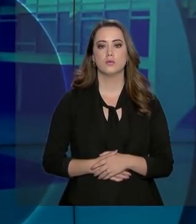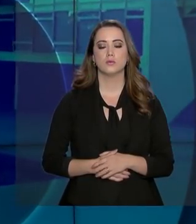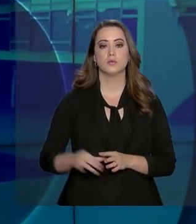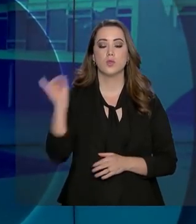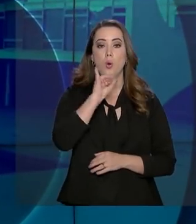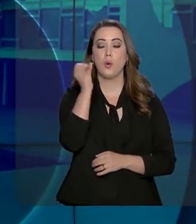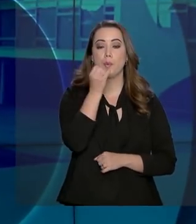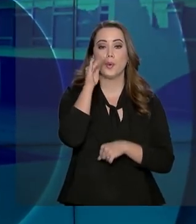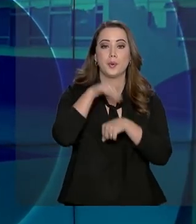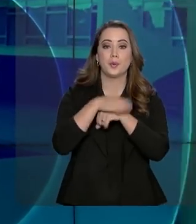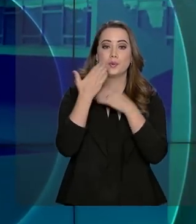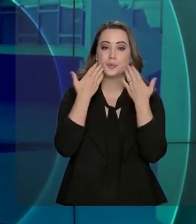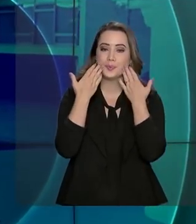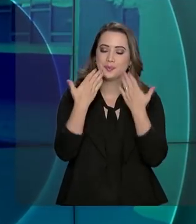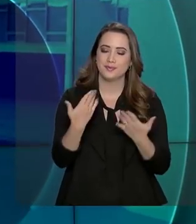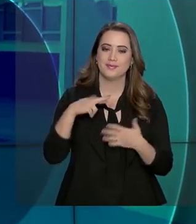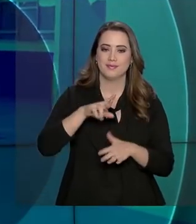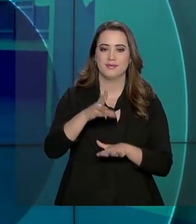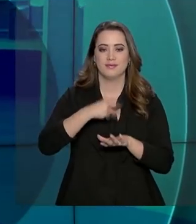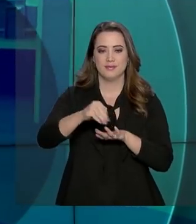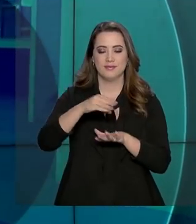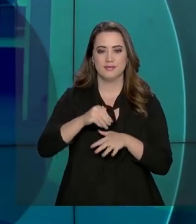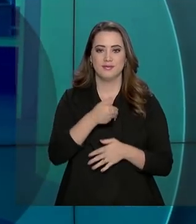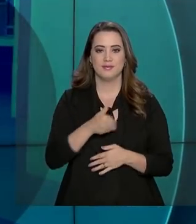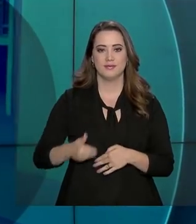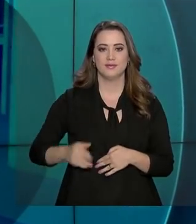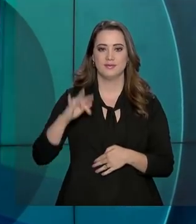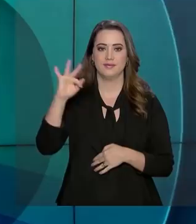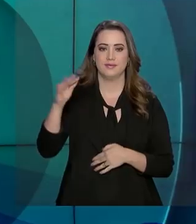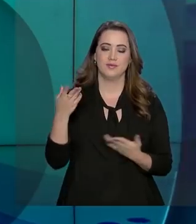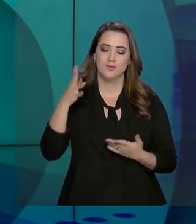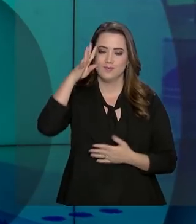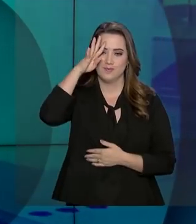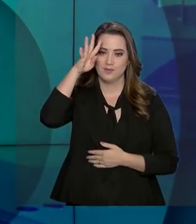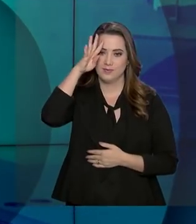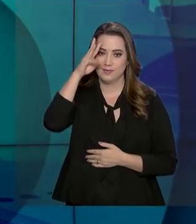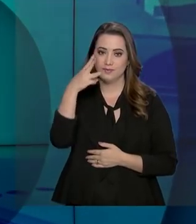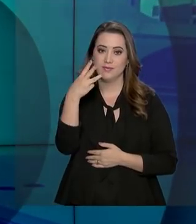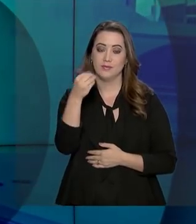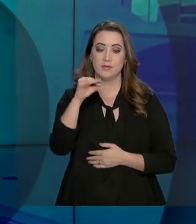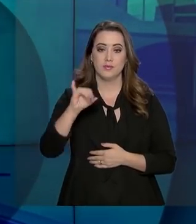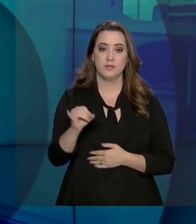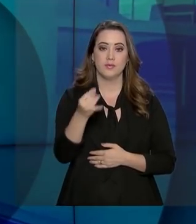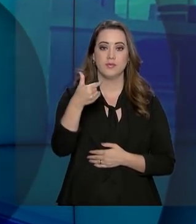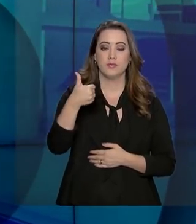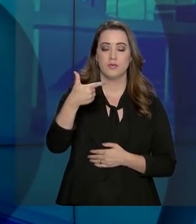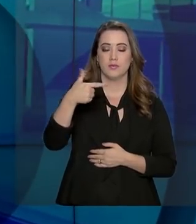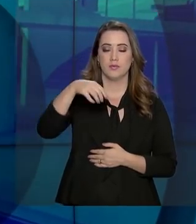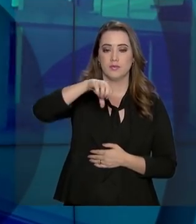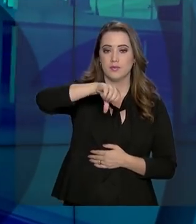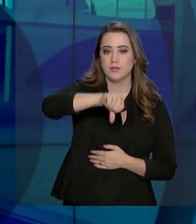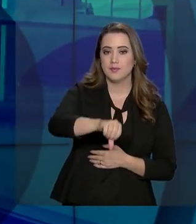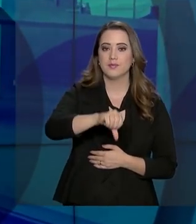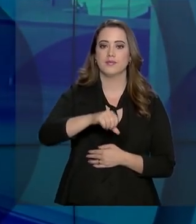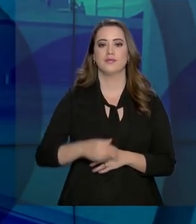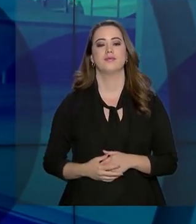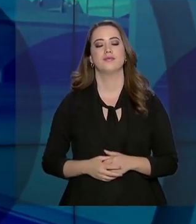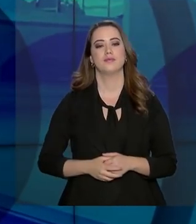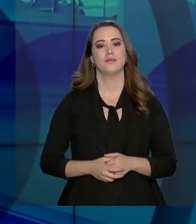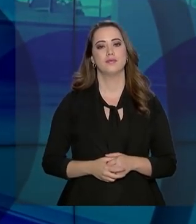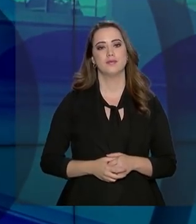Olá, boa noite. No ar o repórter NBR com as notícias do governo federal desta quarta-feira, 30 de janeiro de